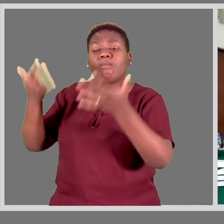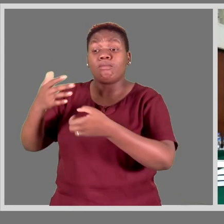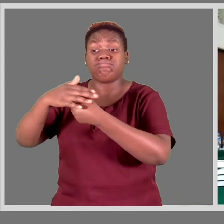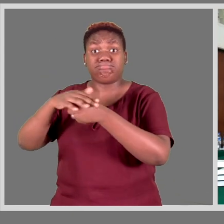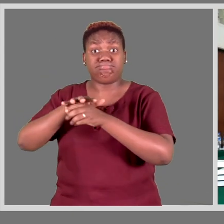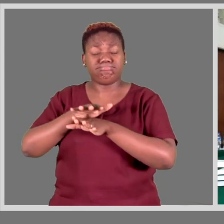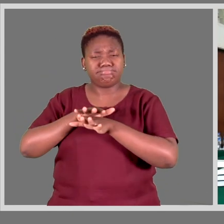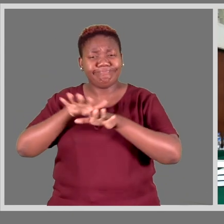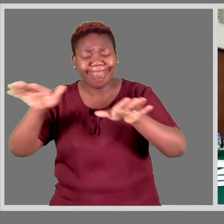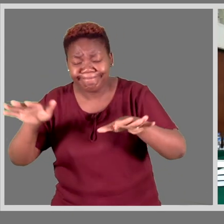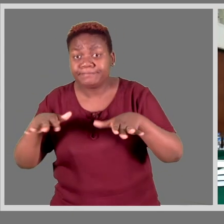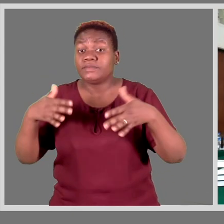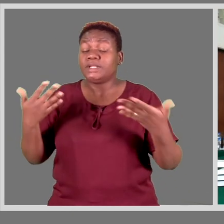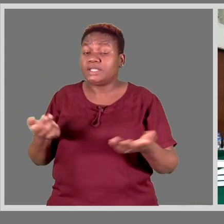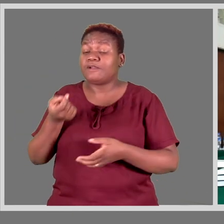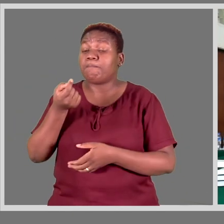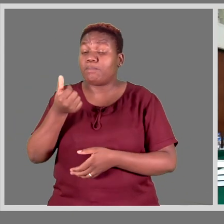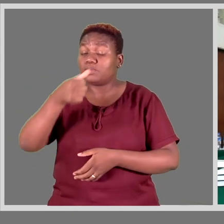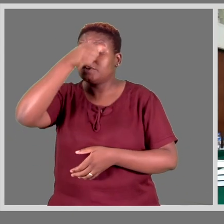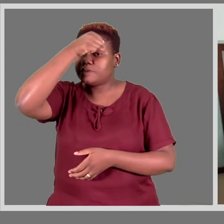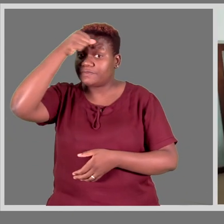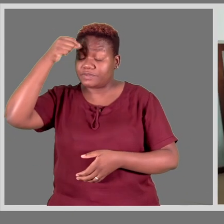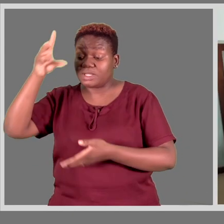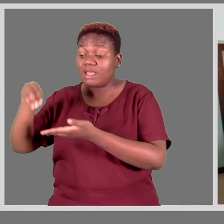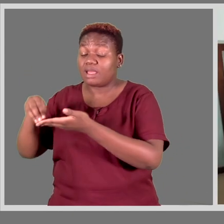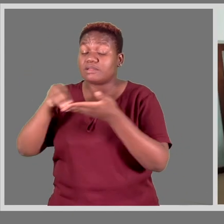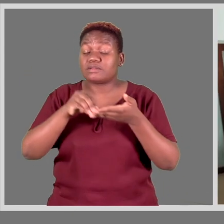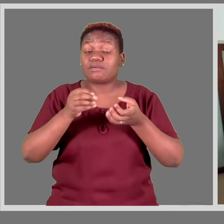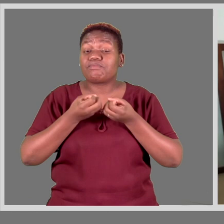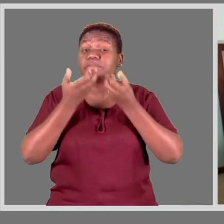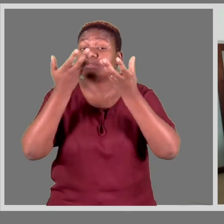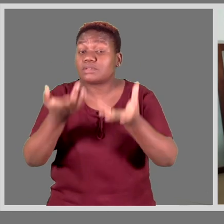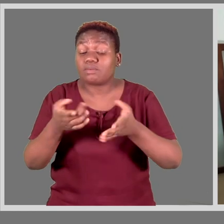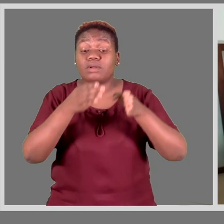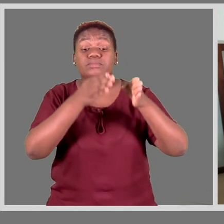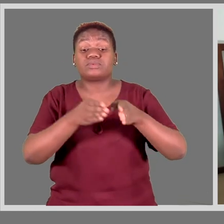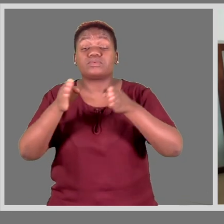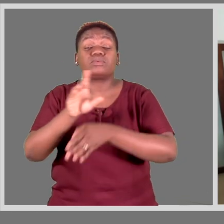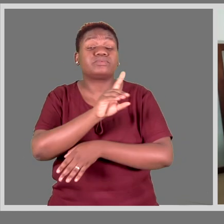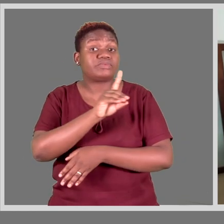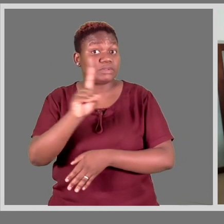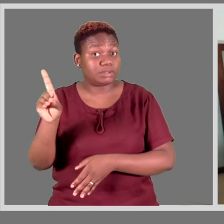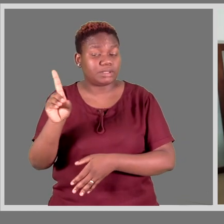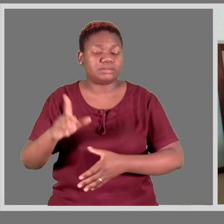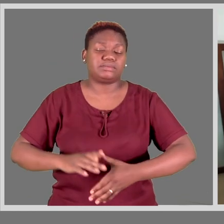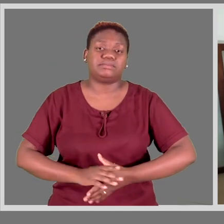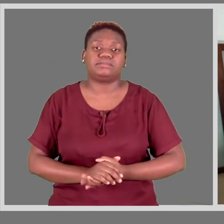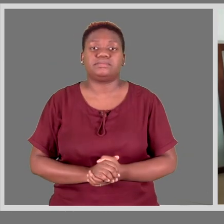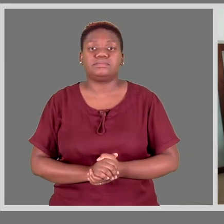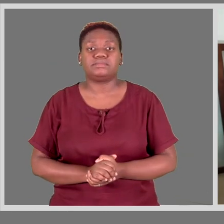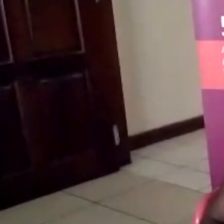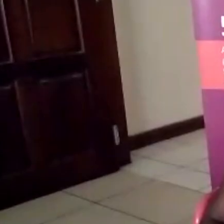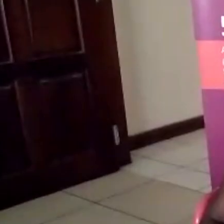mundo está a ser assolado pela pandemia da Covid-19 e o acesso à informação e serviços para pessoas com deficiência está